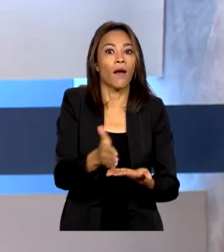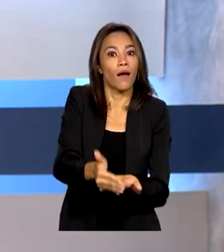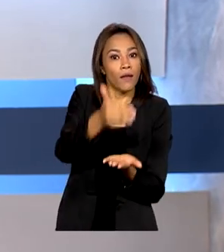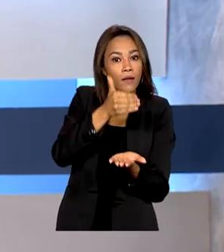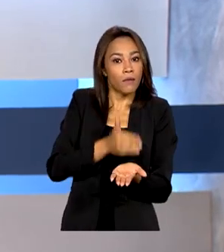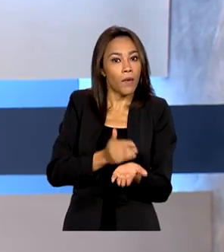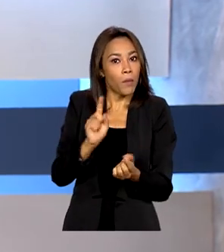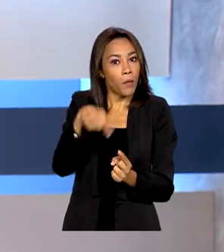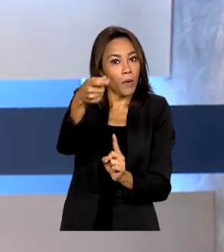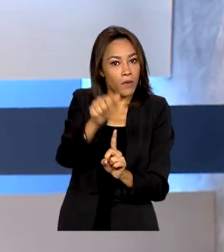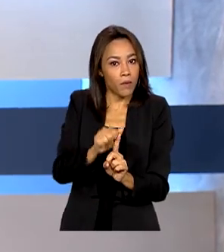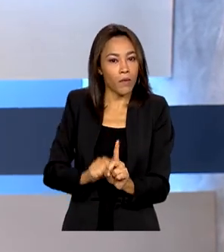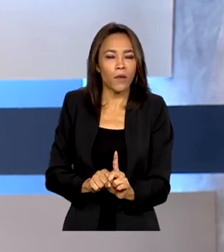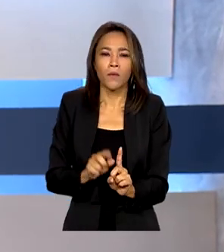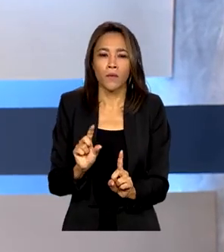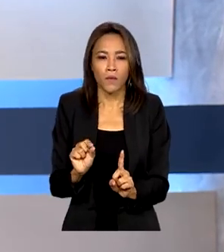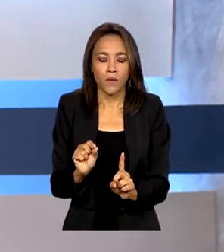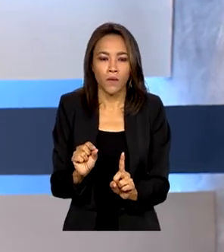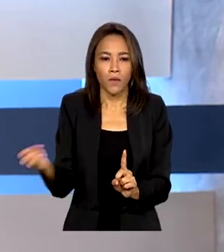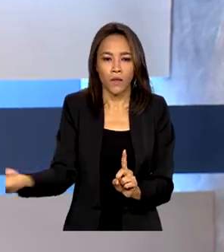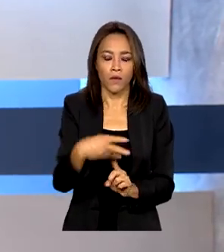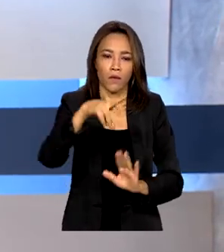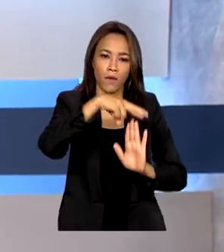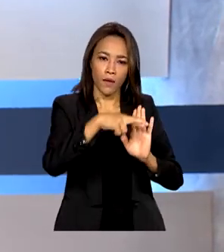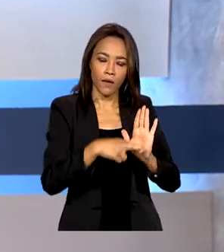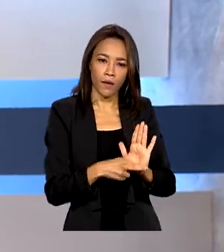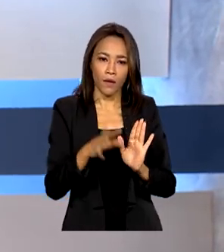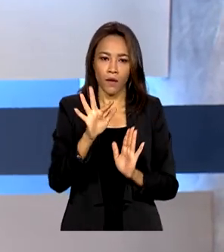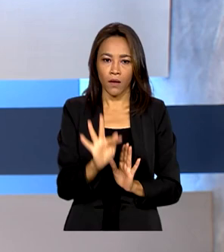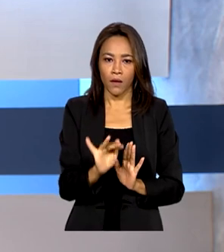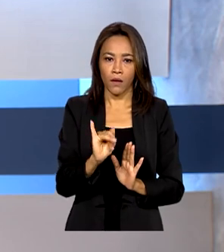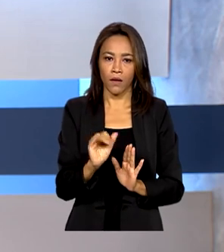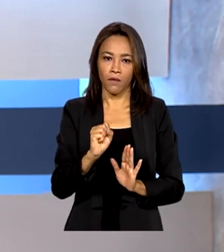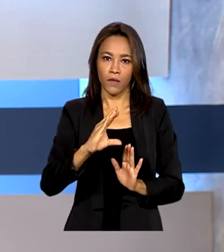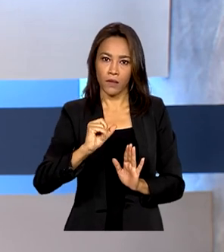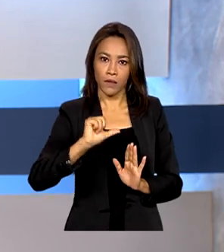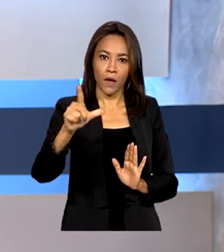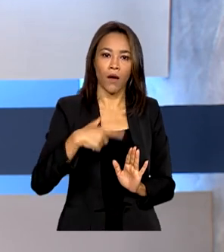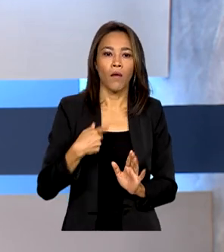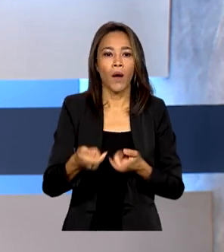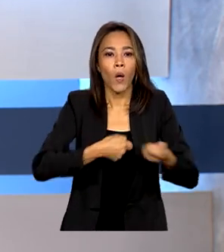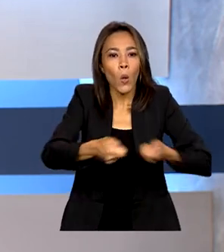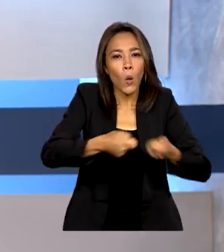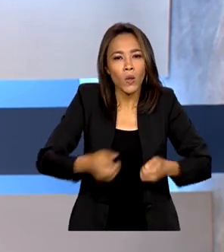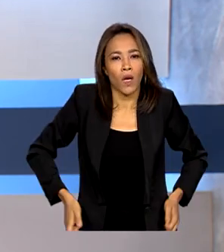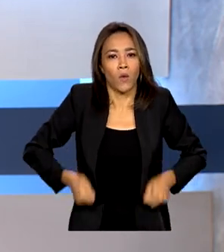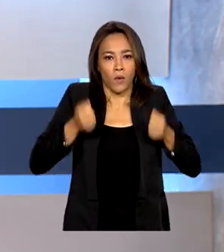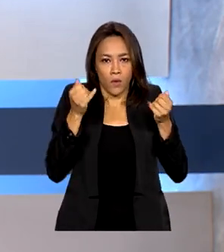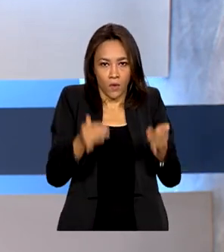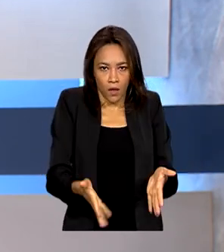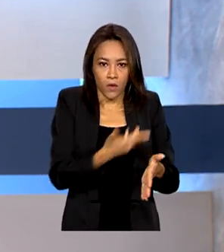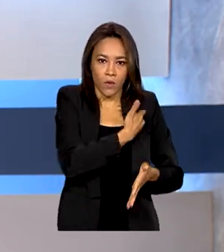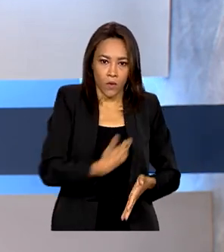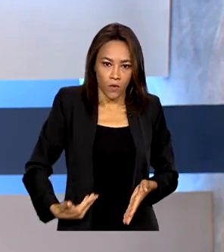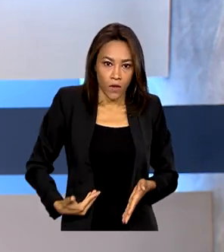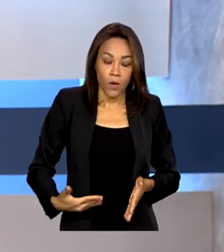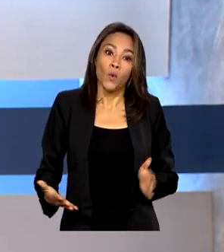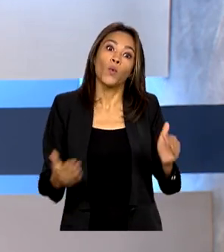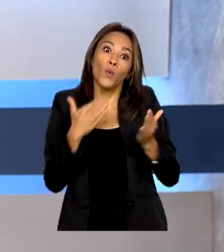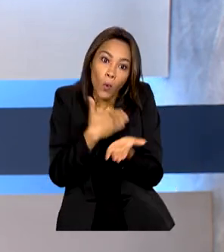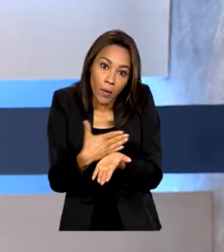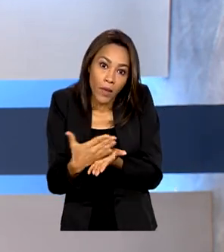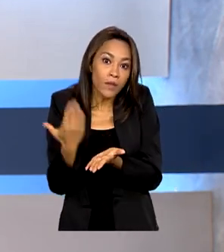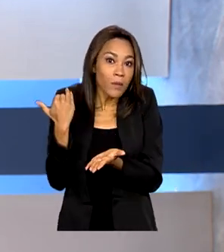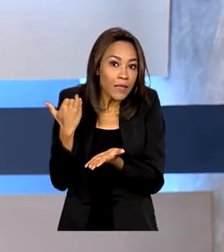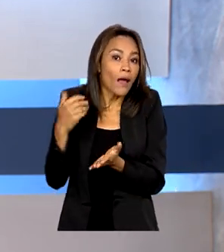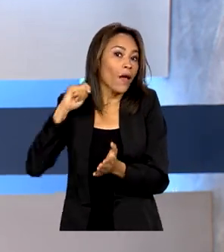vem a apresentação da nova regra fiscal para controlar os gastos públicos. O prazo inicial era abril. O novo